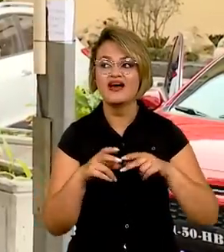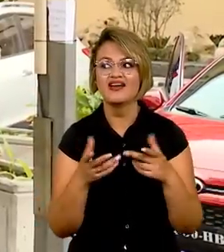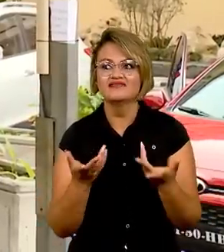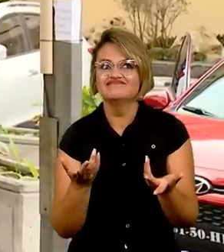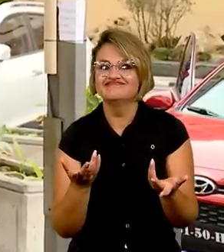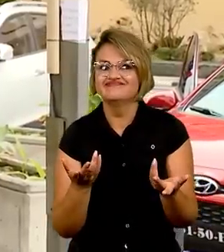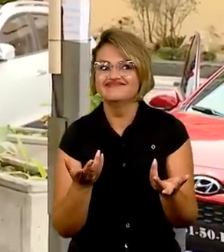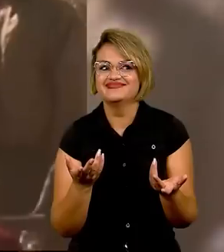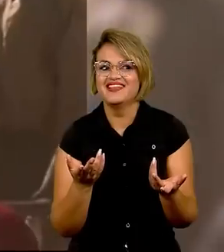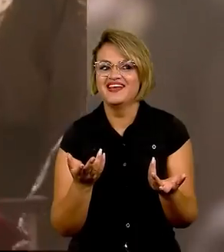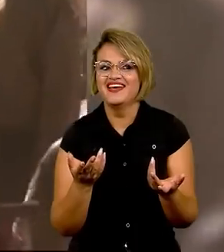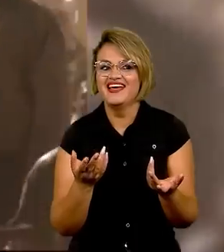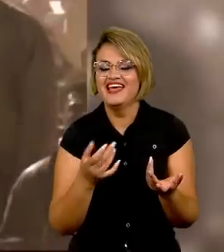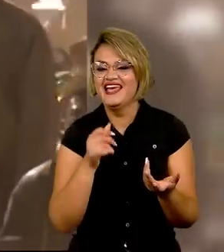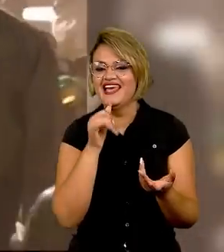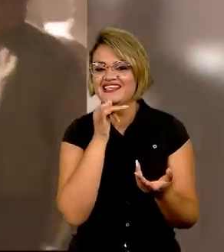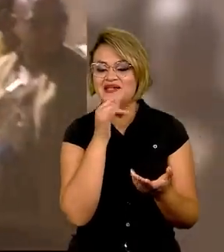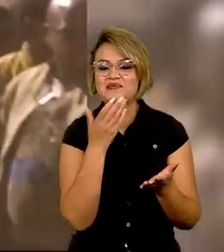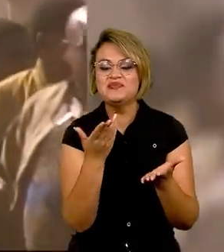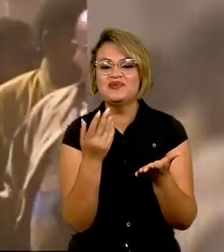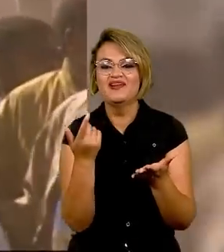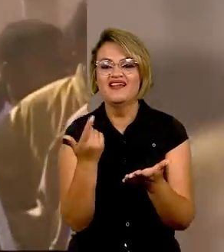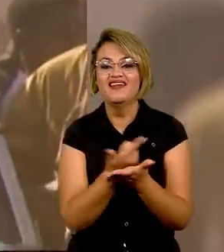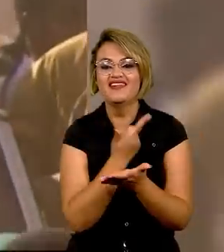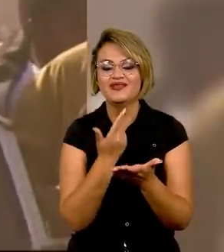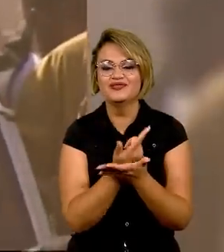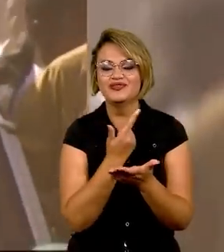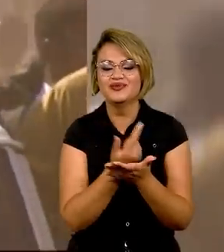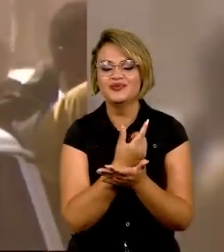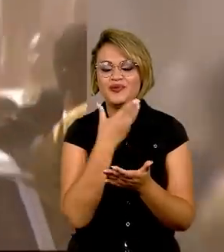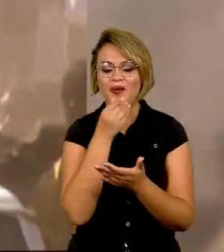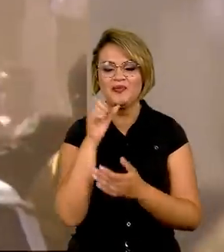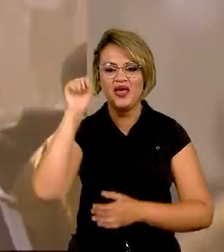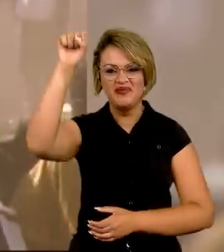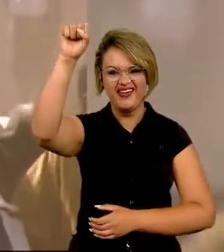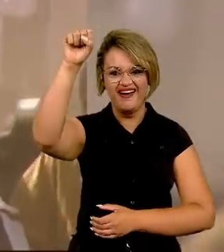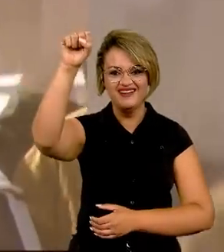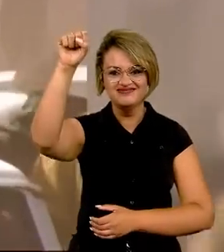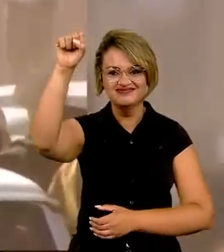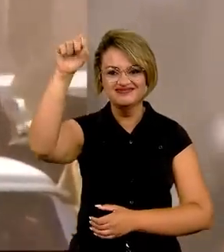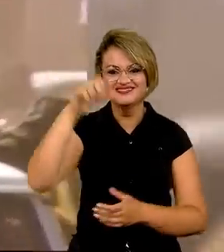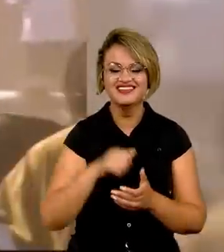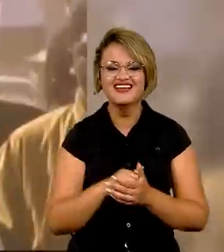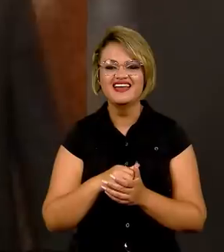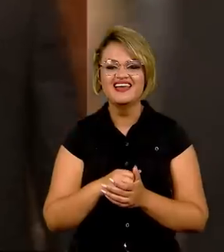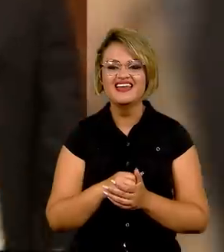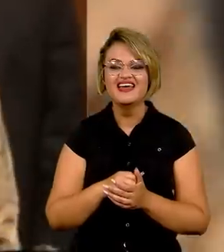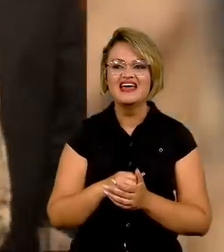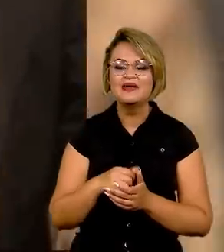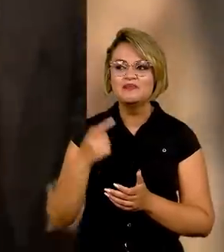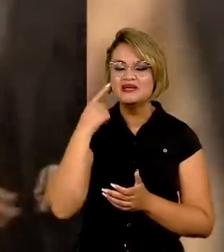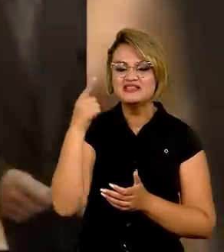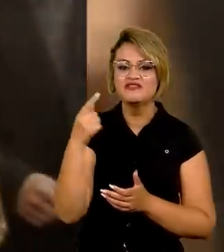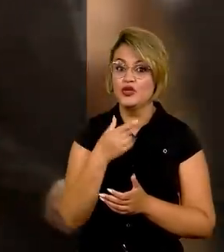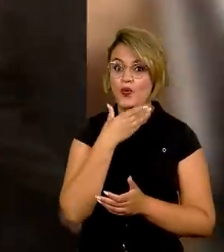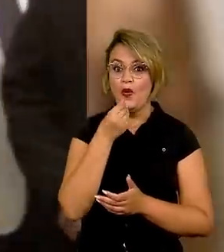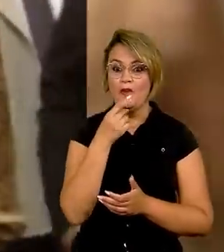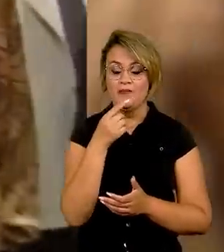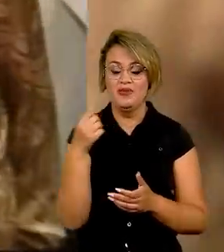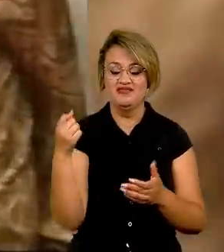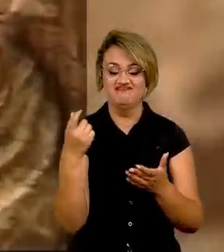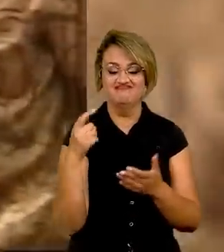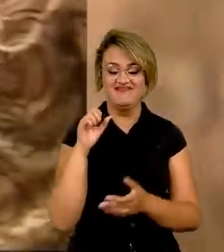Vai lá, falando do livro do Mandela, a ponto de eu já ter visto pessoas que, vai lá, pensavam que o Mandela foi um presidente